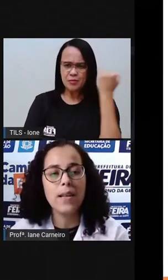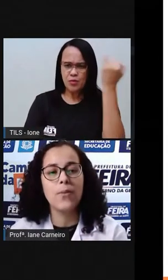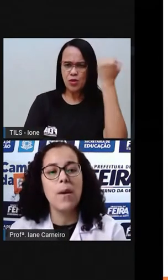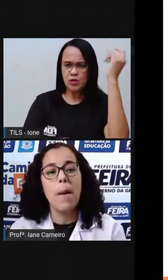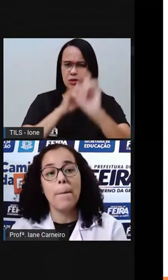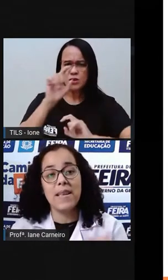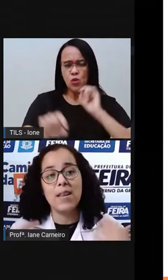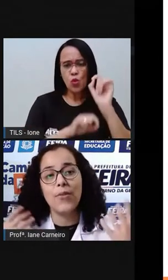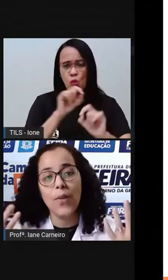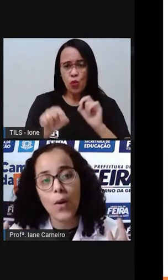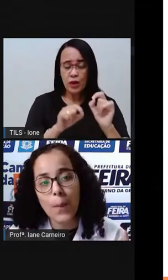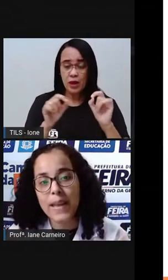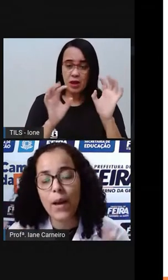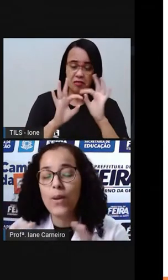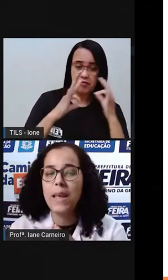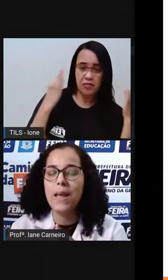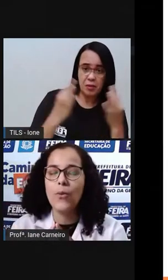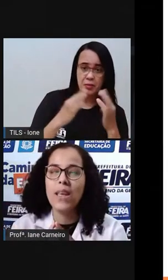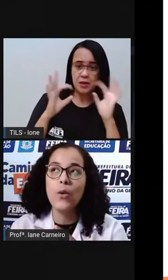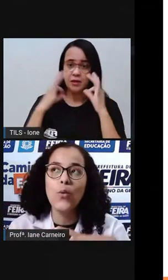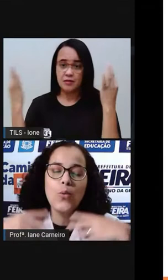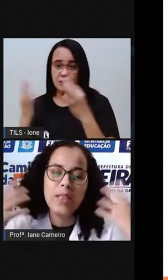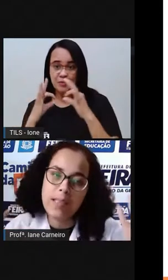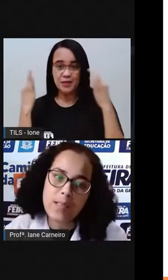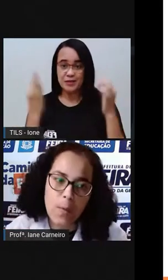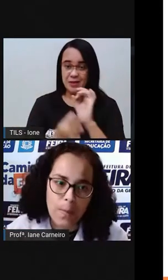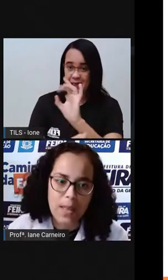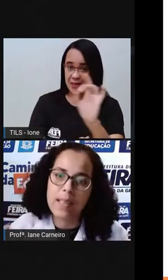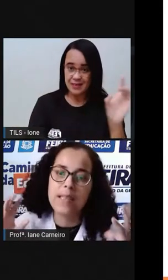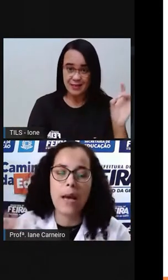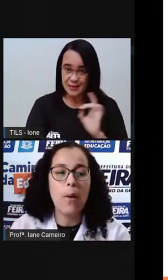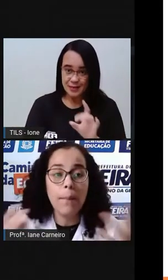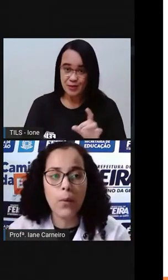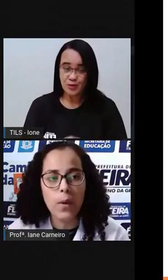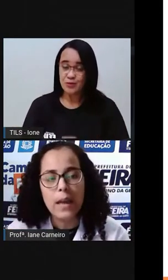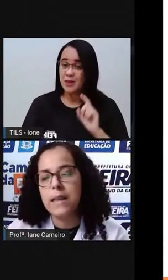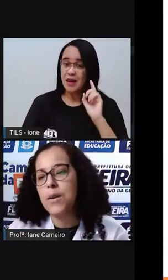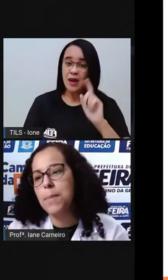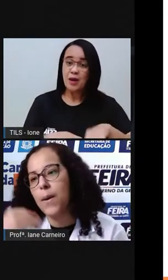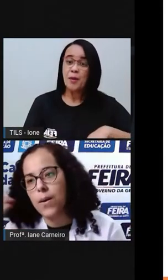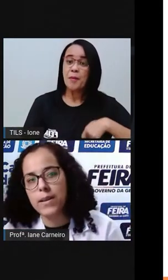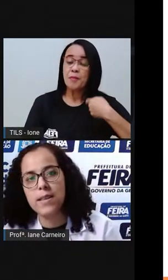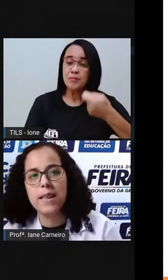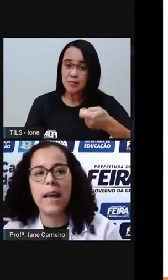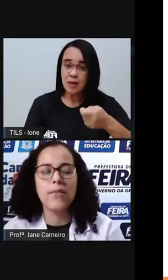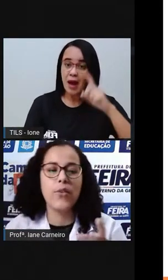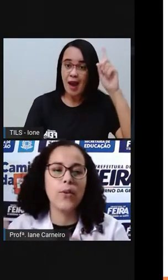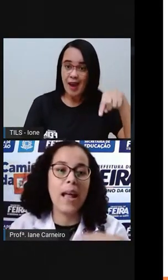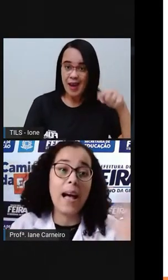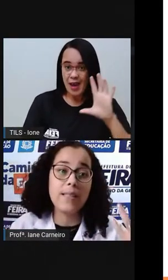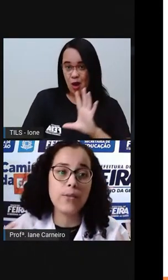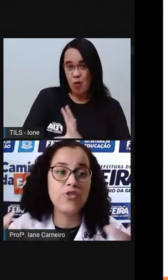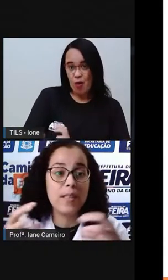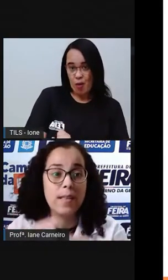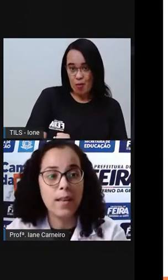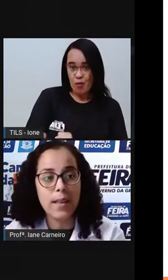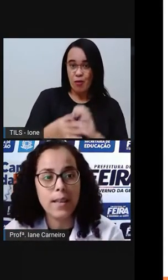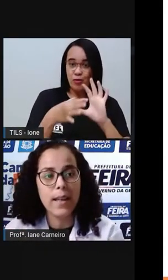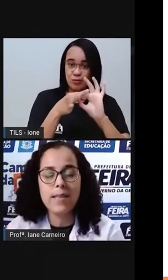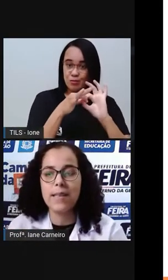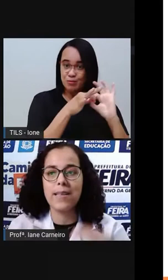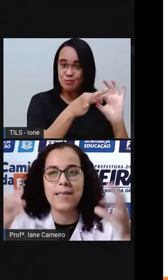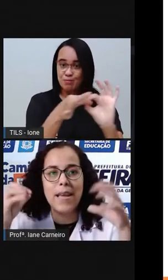famílias são. Mas a forma, o que une essas famílias, que é o amor. Não importa se foram laços de